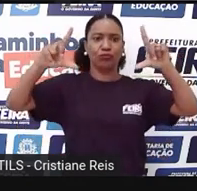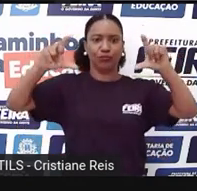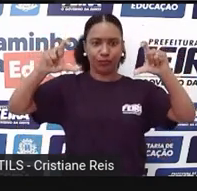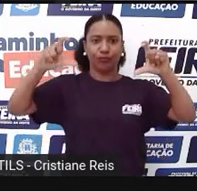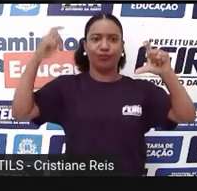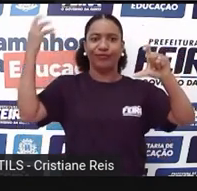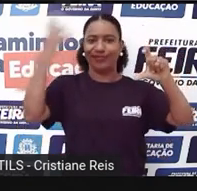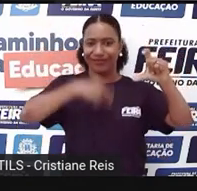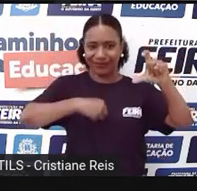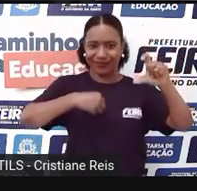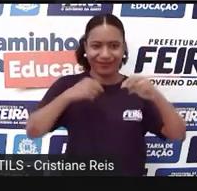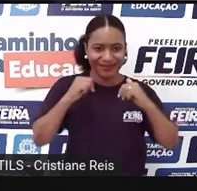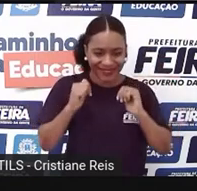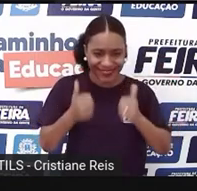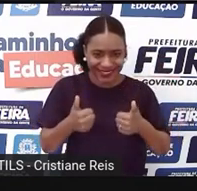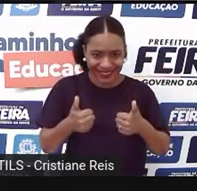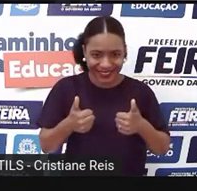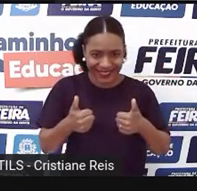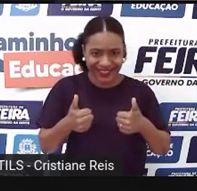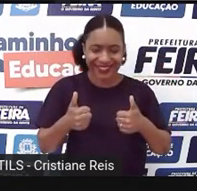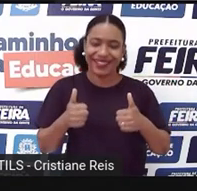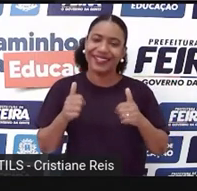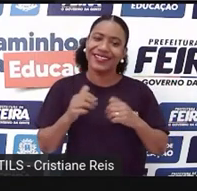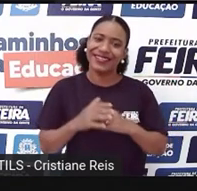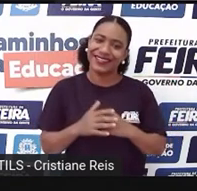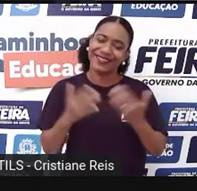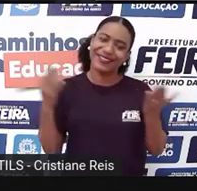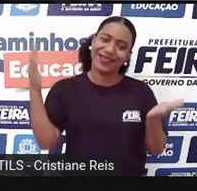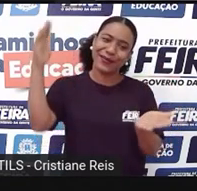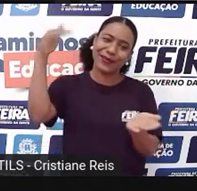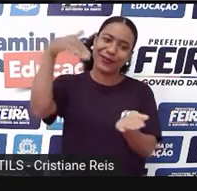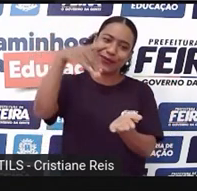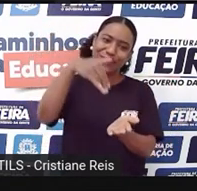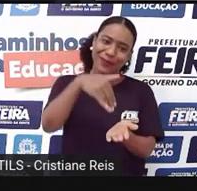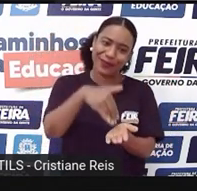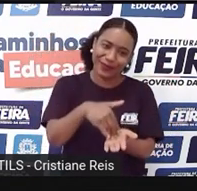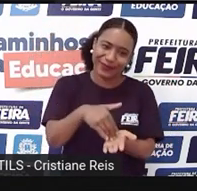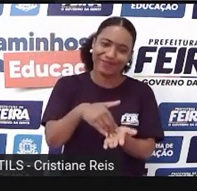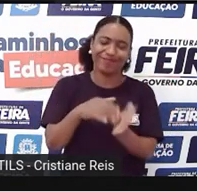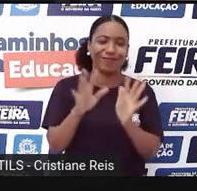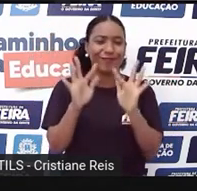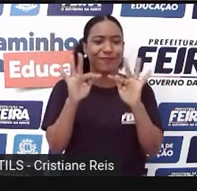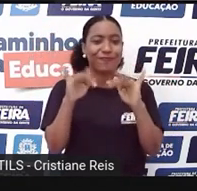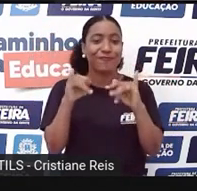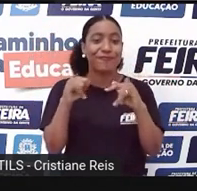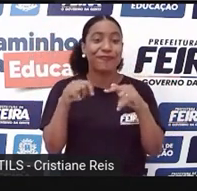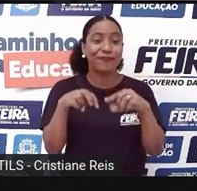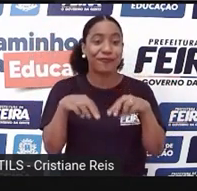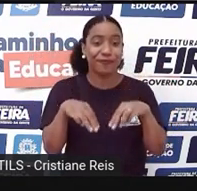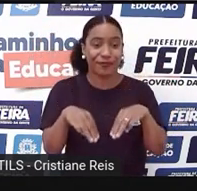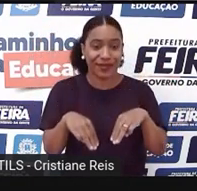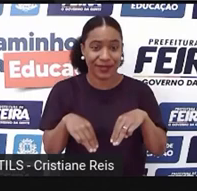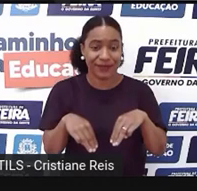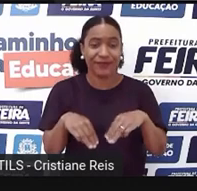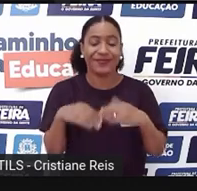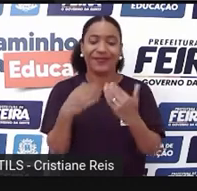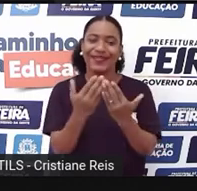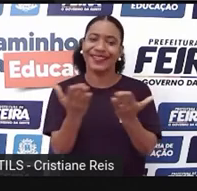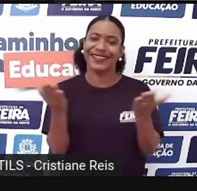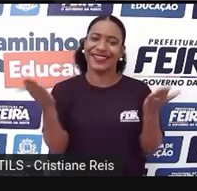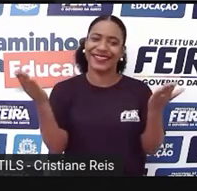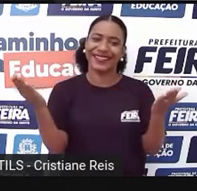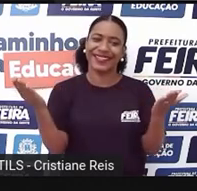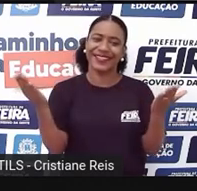a foto Ficar bem legal Ok Students E chegamos Ao final De nossa aula See you Next